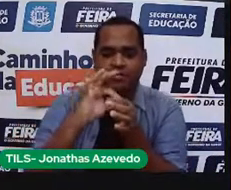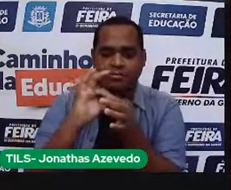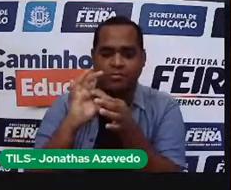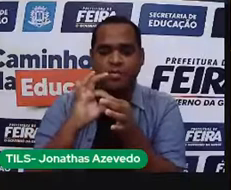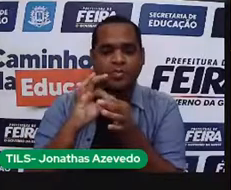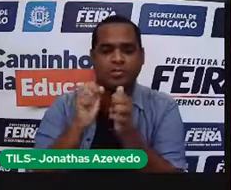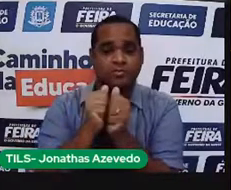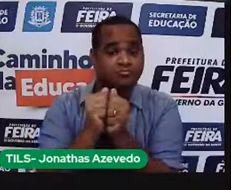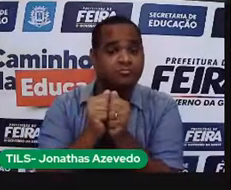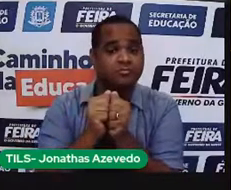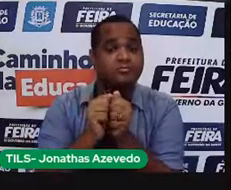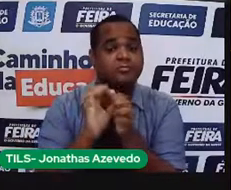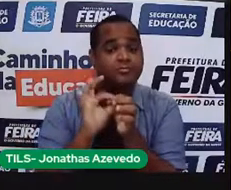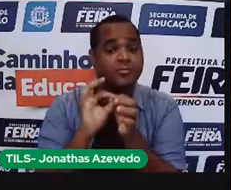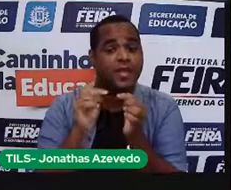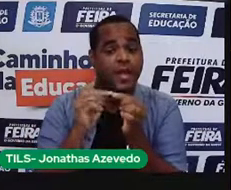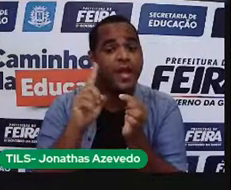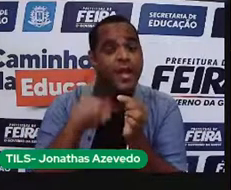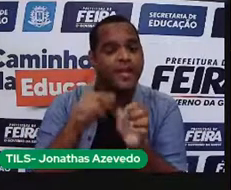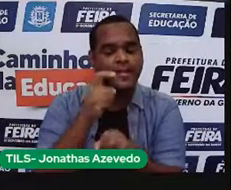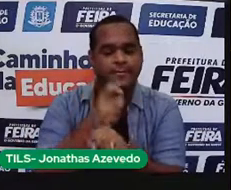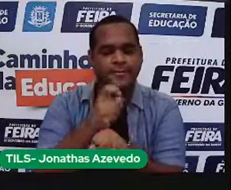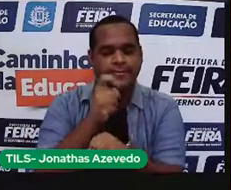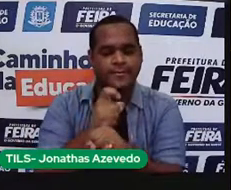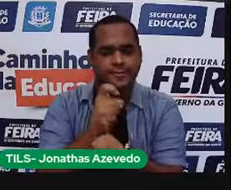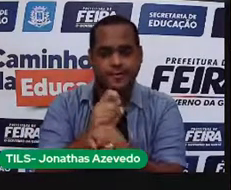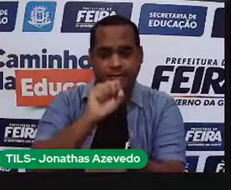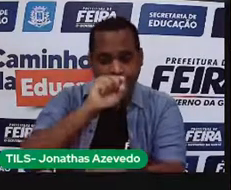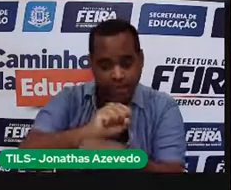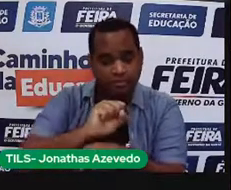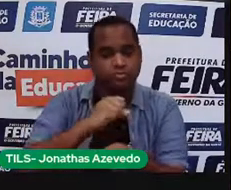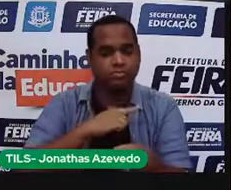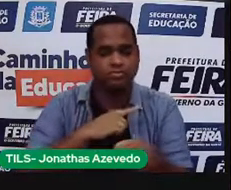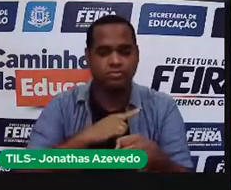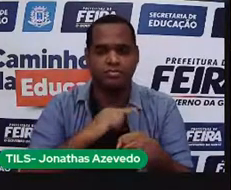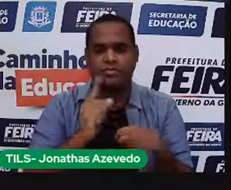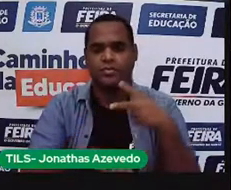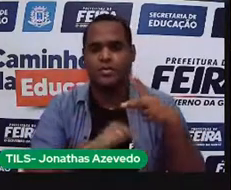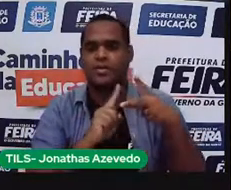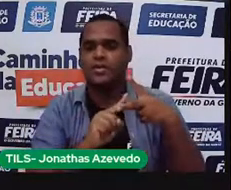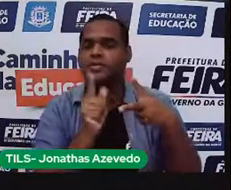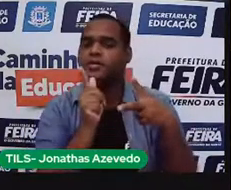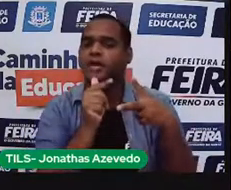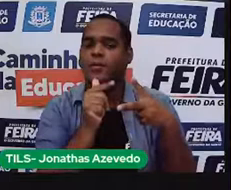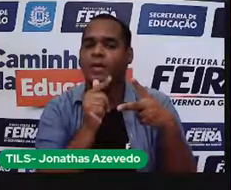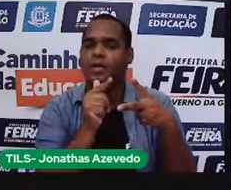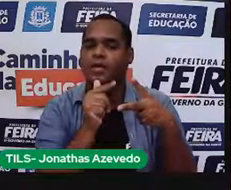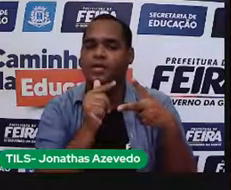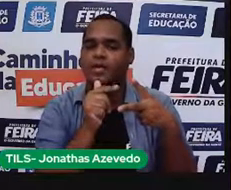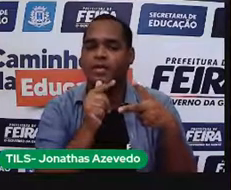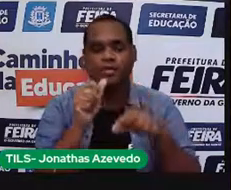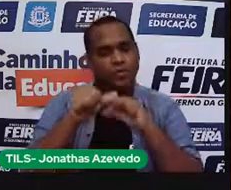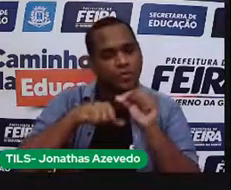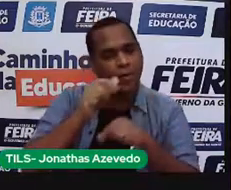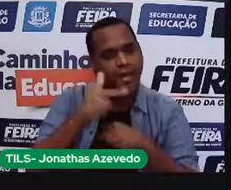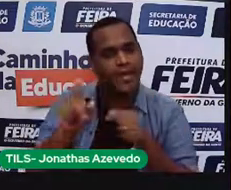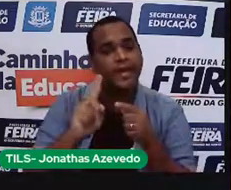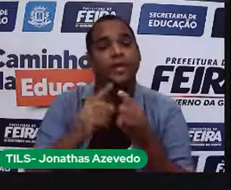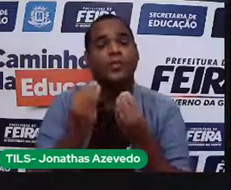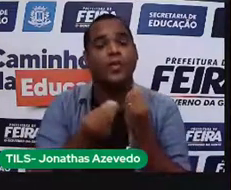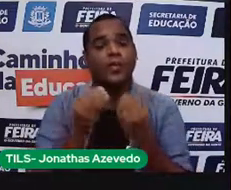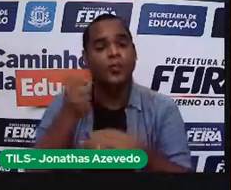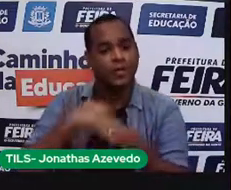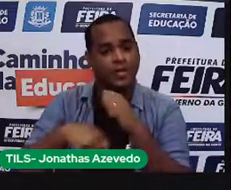E eles têm uma forma fixa, eles ficam parados. Já quando a matéria está em estado líquido, os átomos